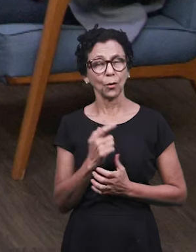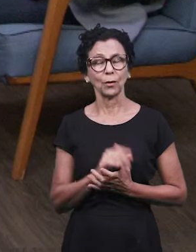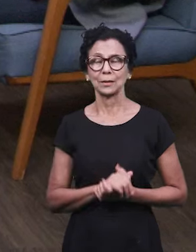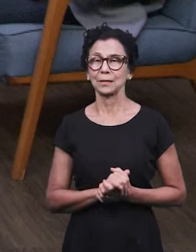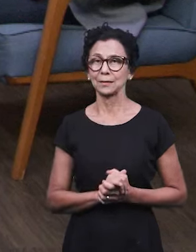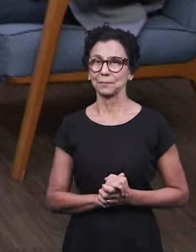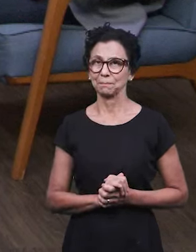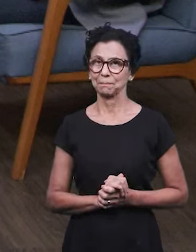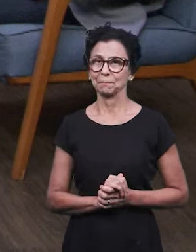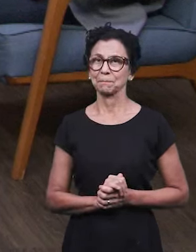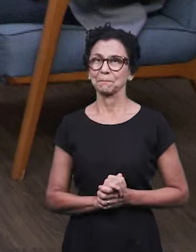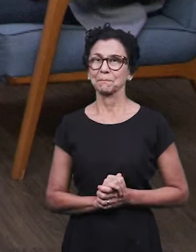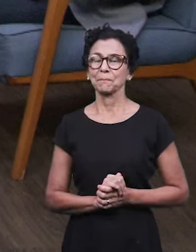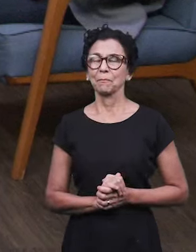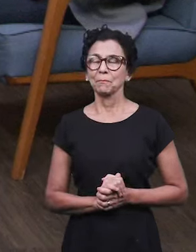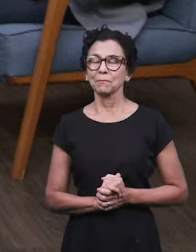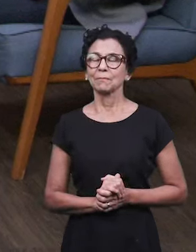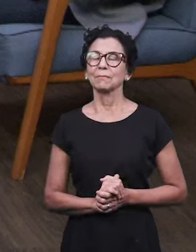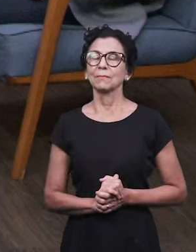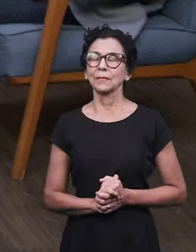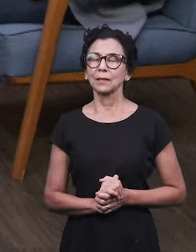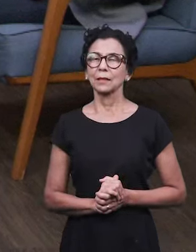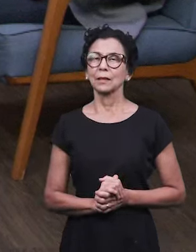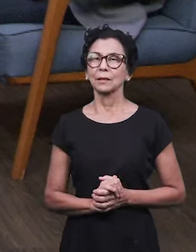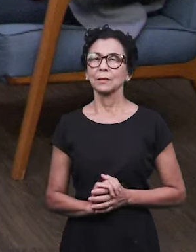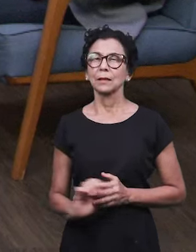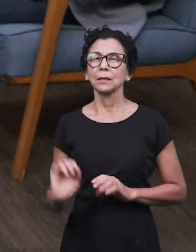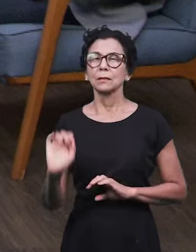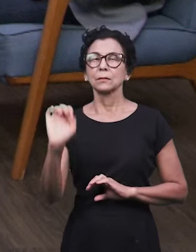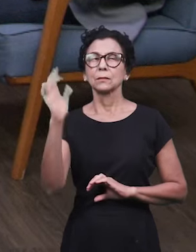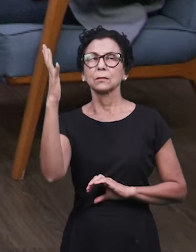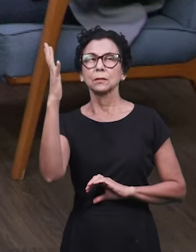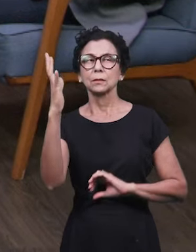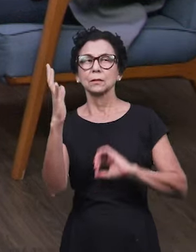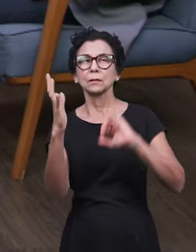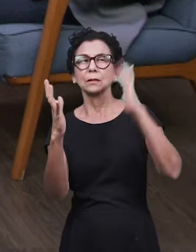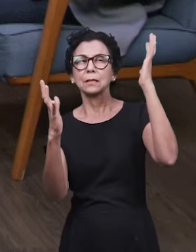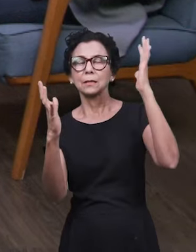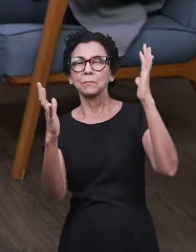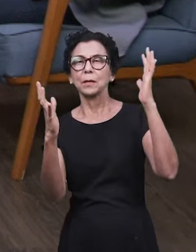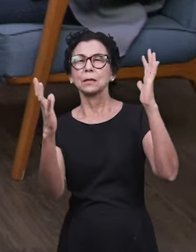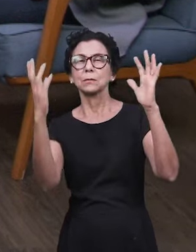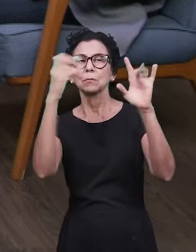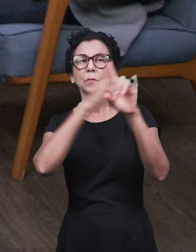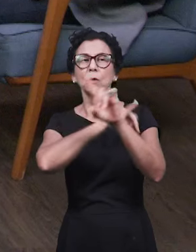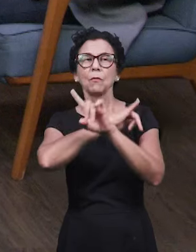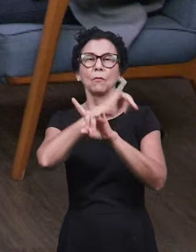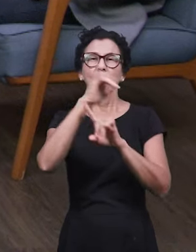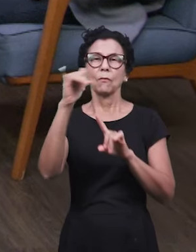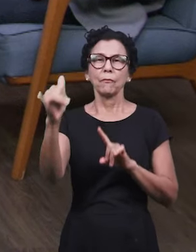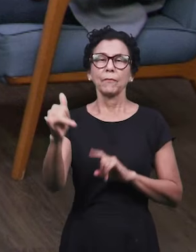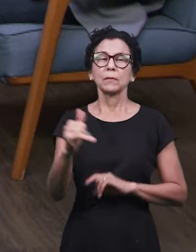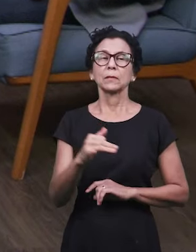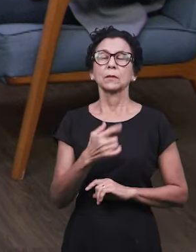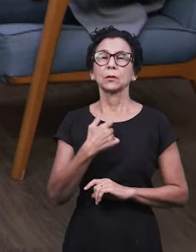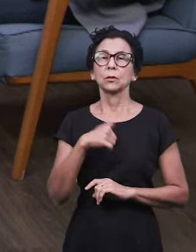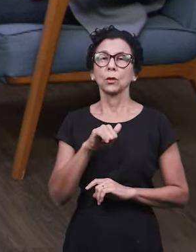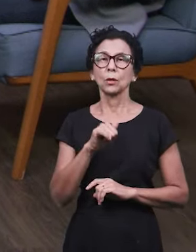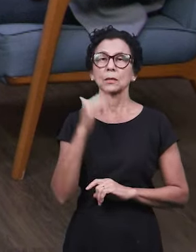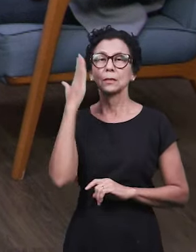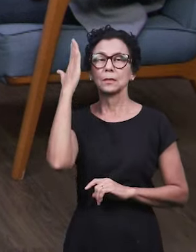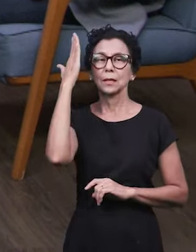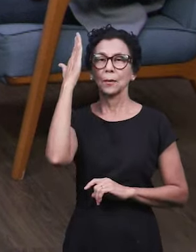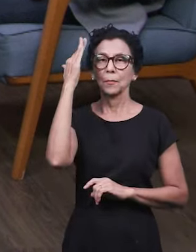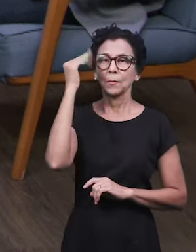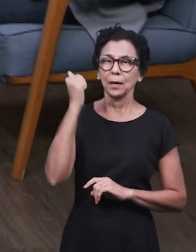a gente sabe discernir o tempo, o momento, a atitude e não sofrer o juízo